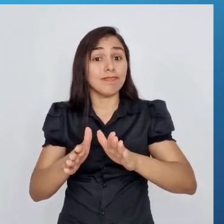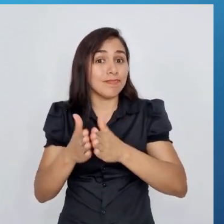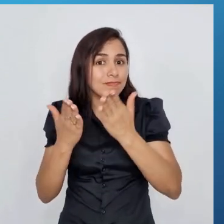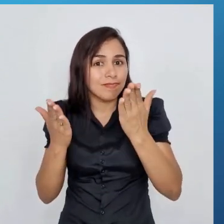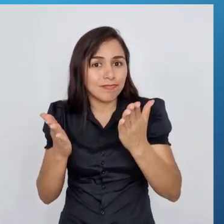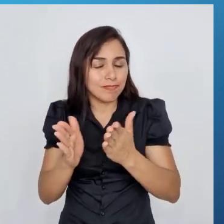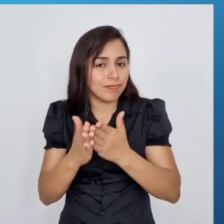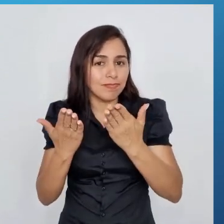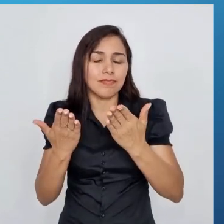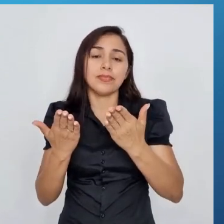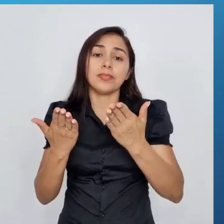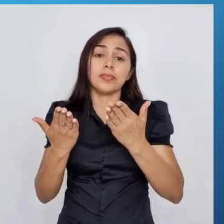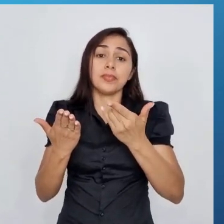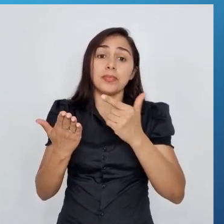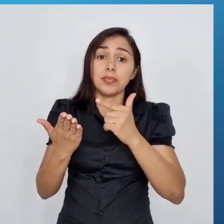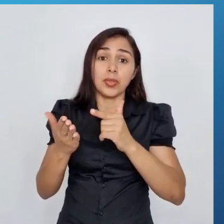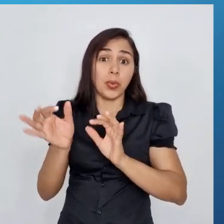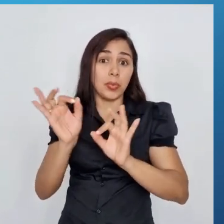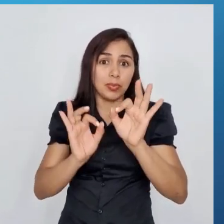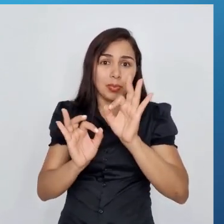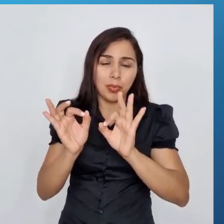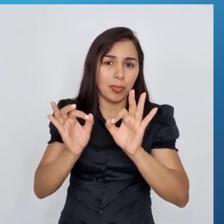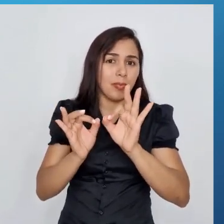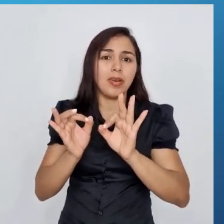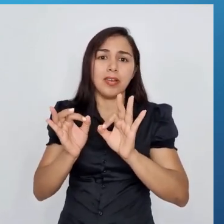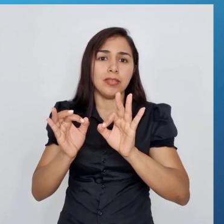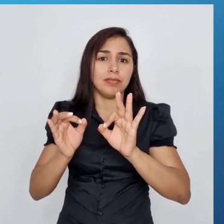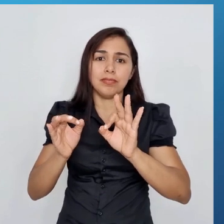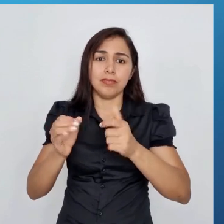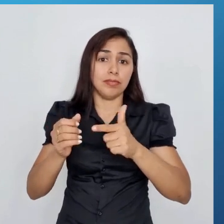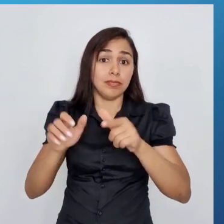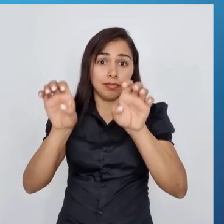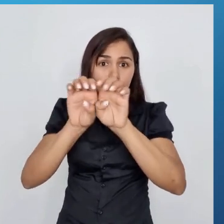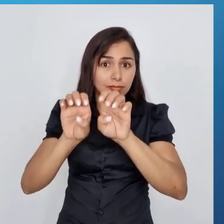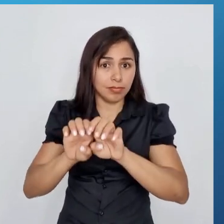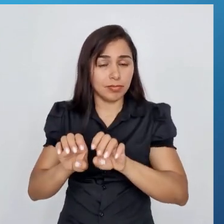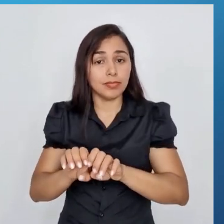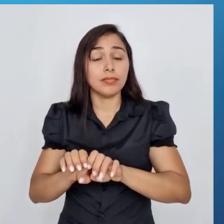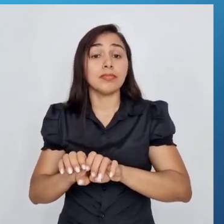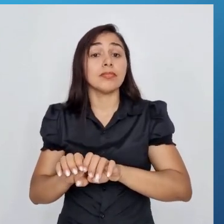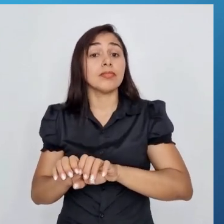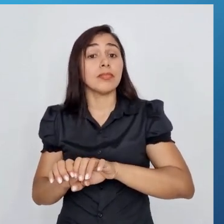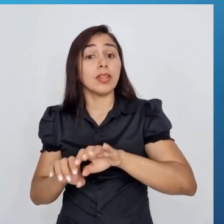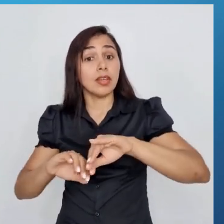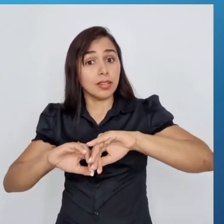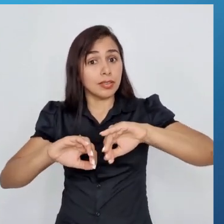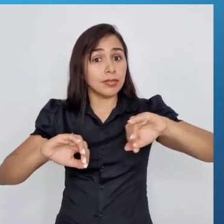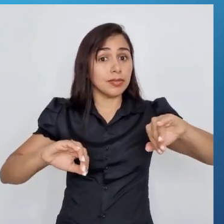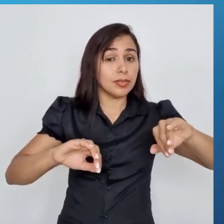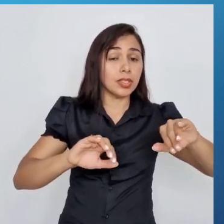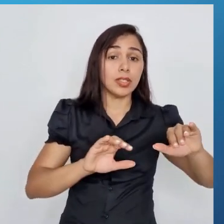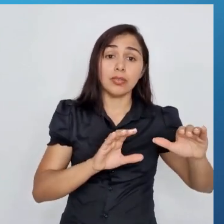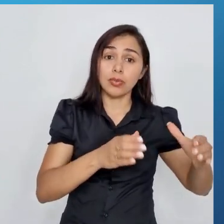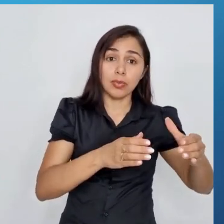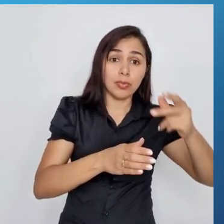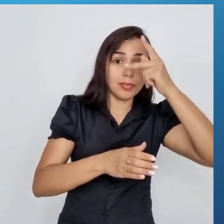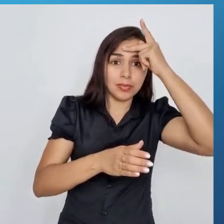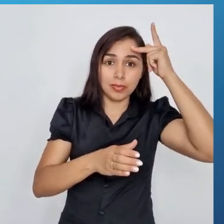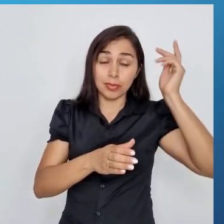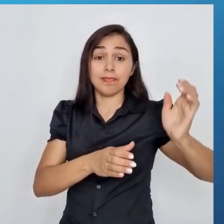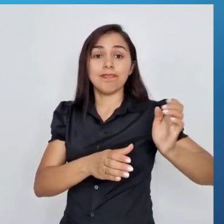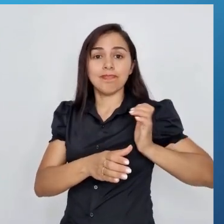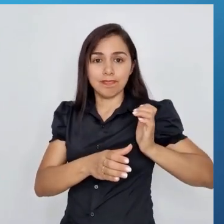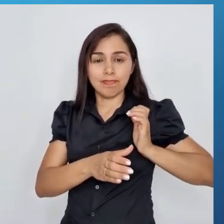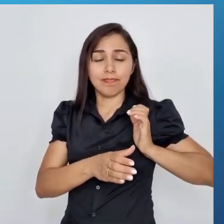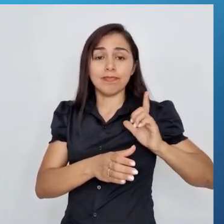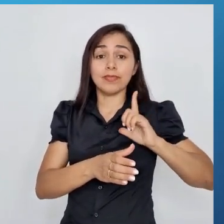infraestrutura, e uma região mais privilegiada de pessoas ricas, de pessoas que têm um poder aquisitivo